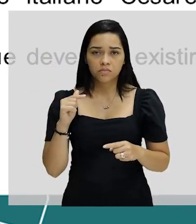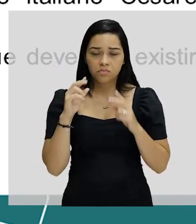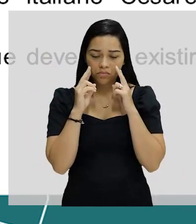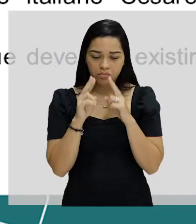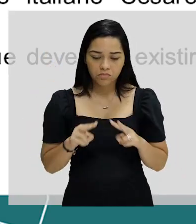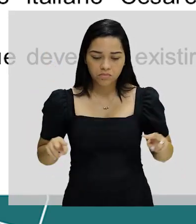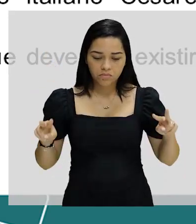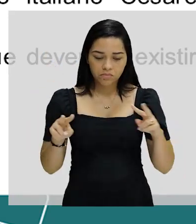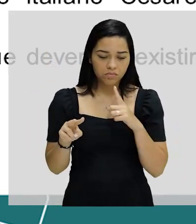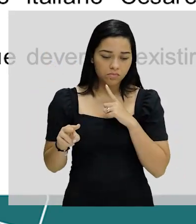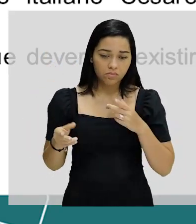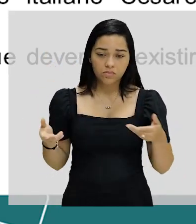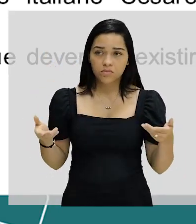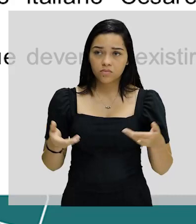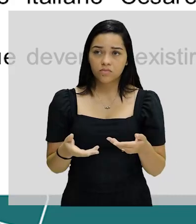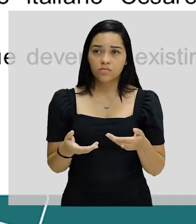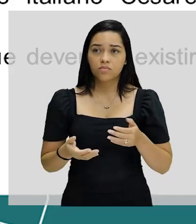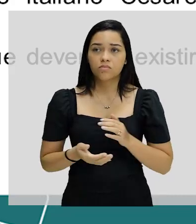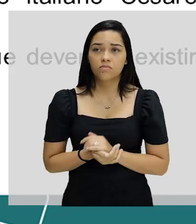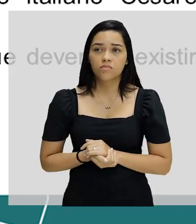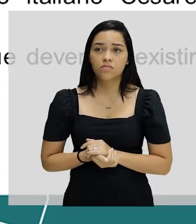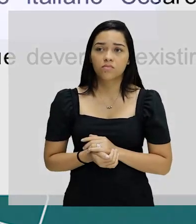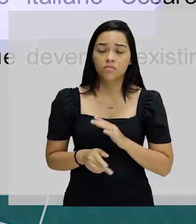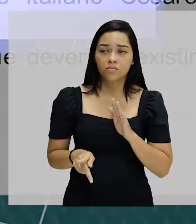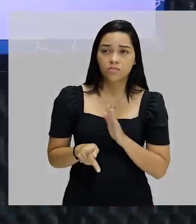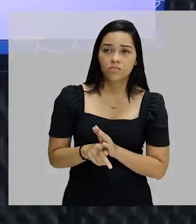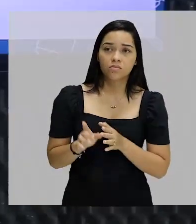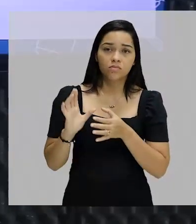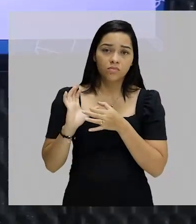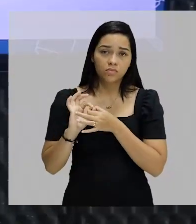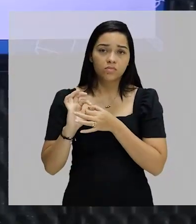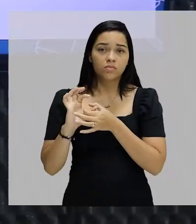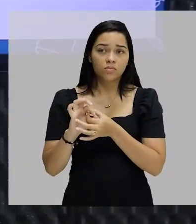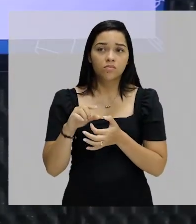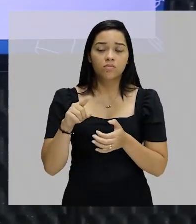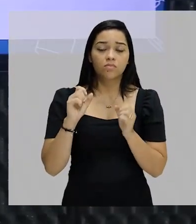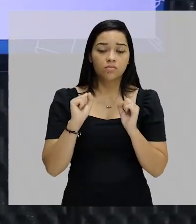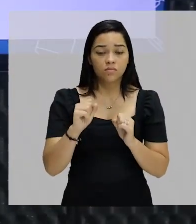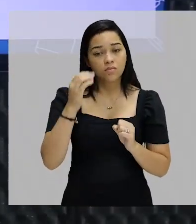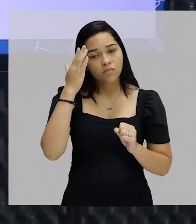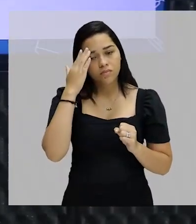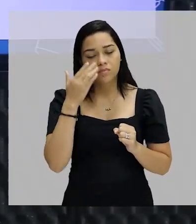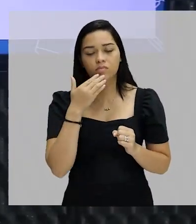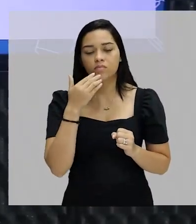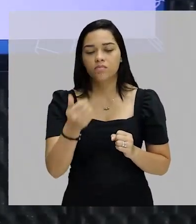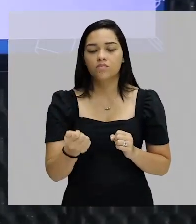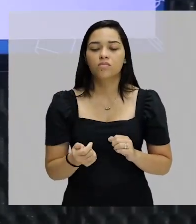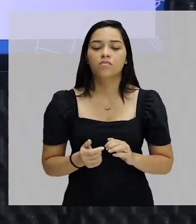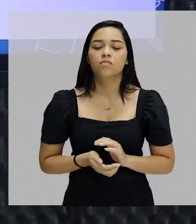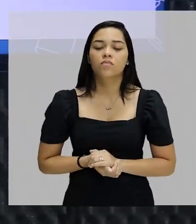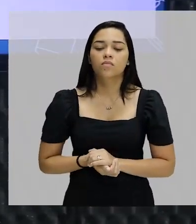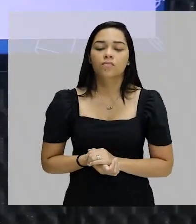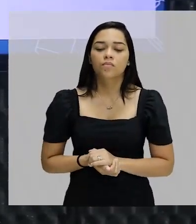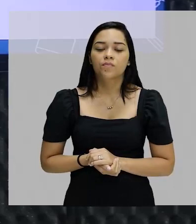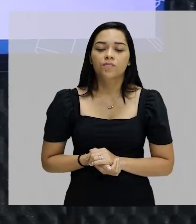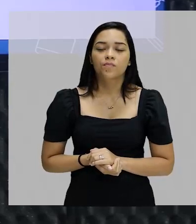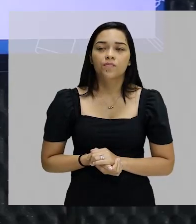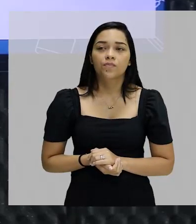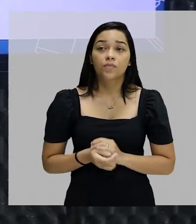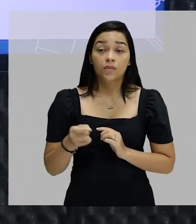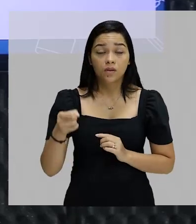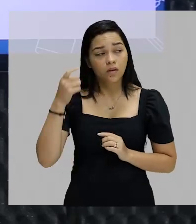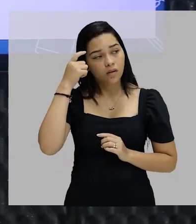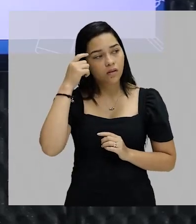visão que se tem hoje. Então vamos para a questão do contexto, para você poder entender melhor. Mas naquela época, essas